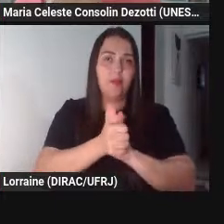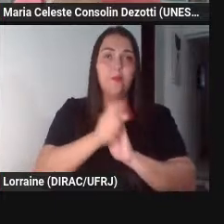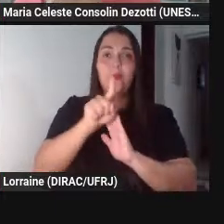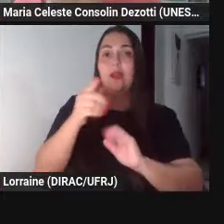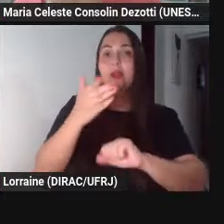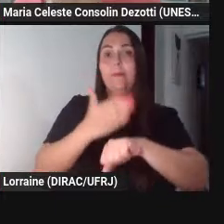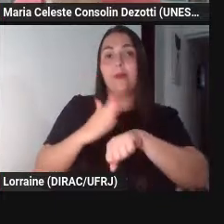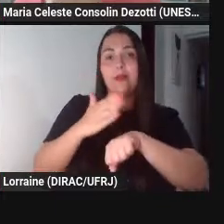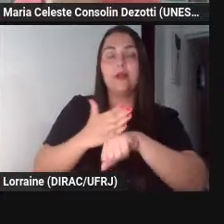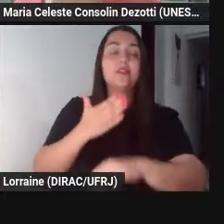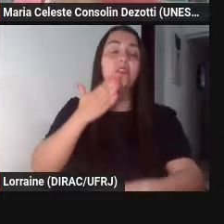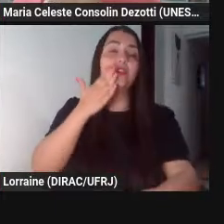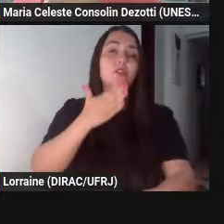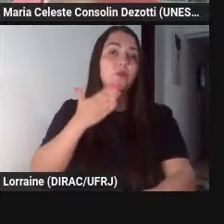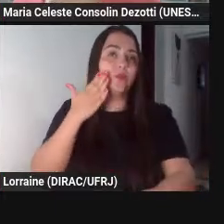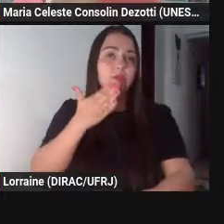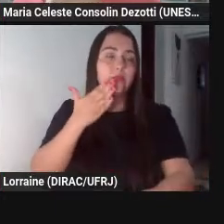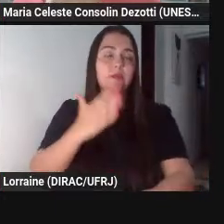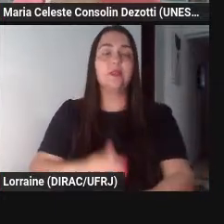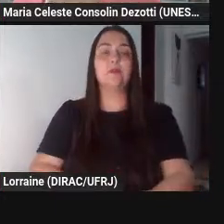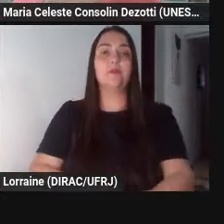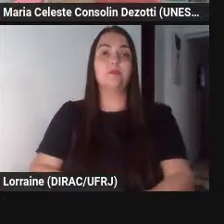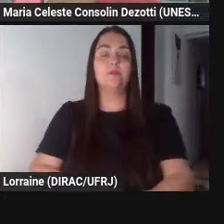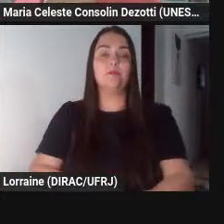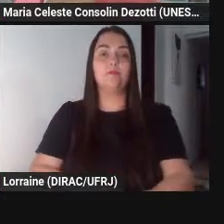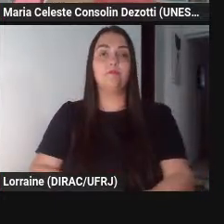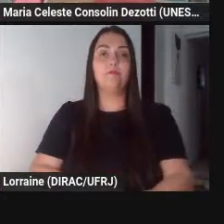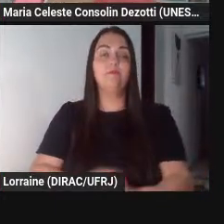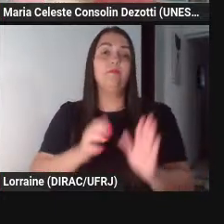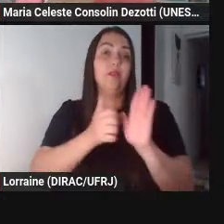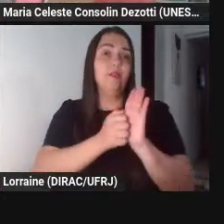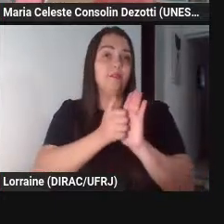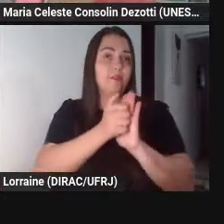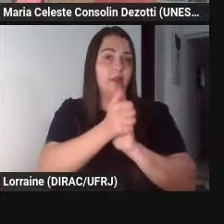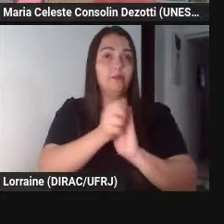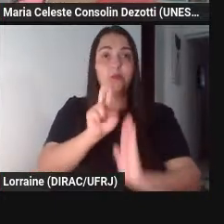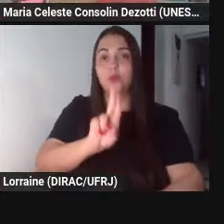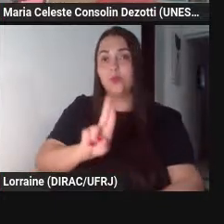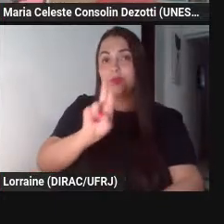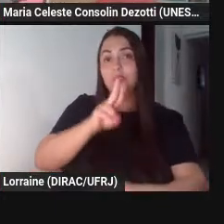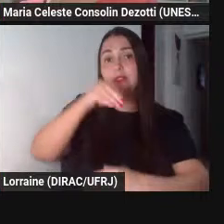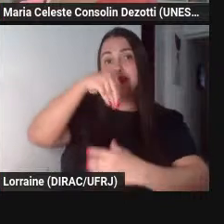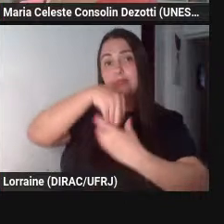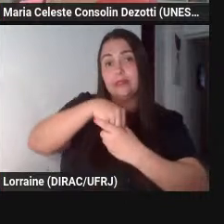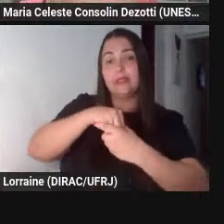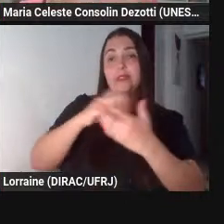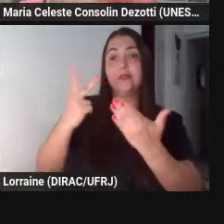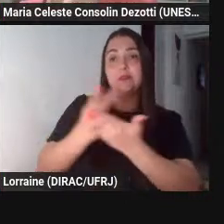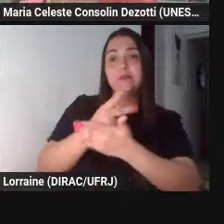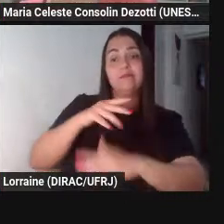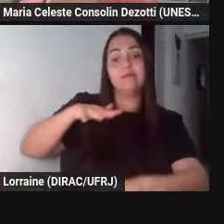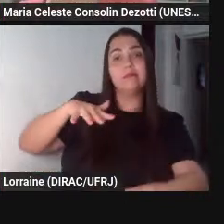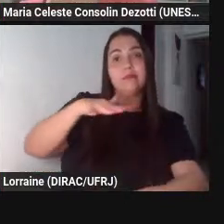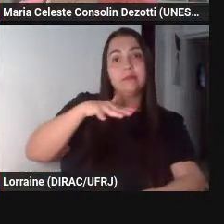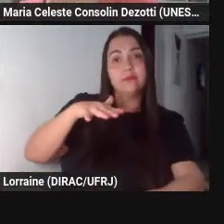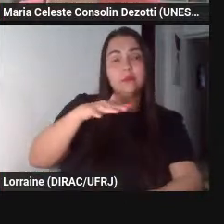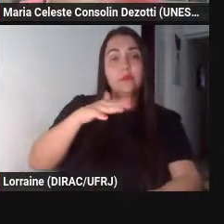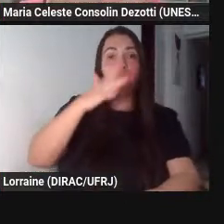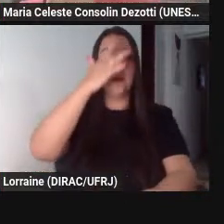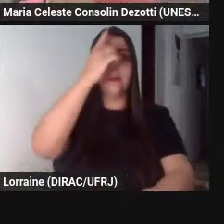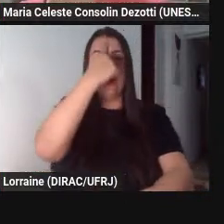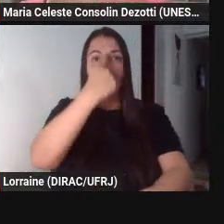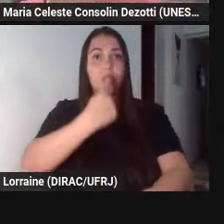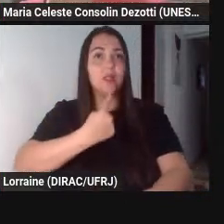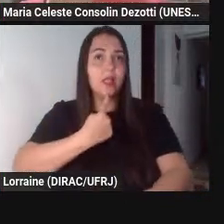discursiva como fábula aplicada a uma determinada situação por uma personagem